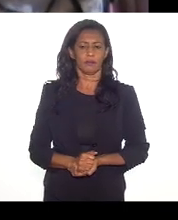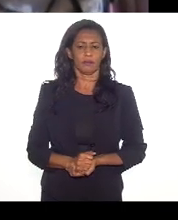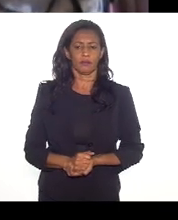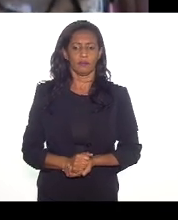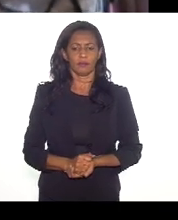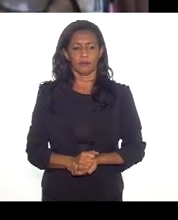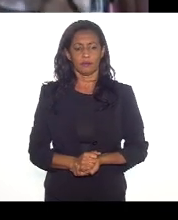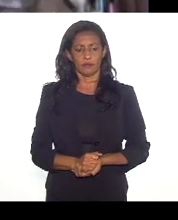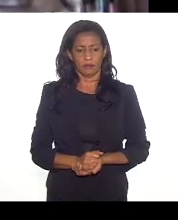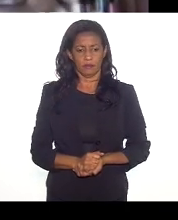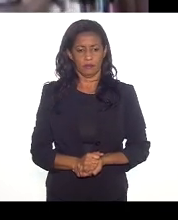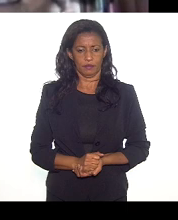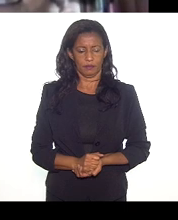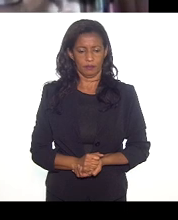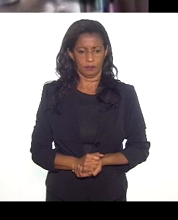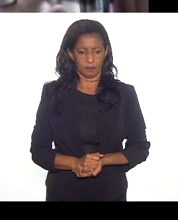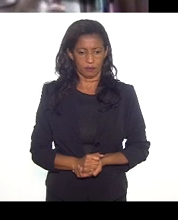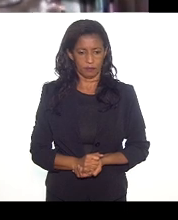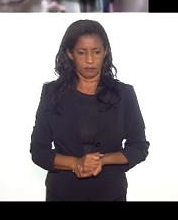É, deputada?